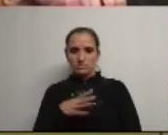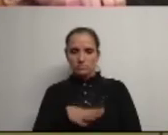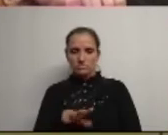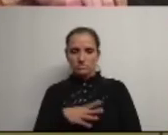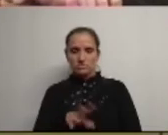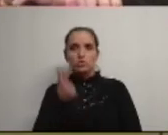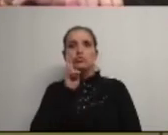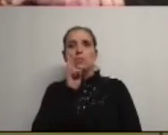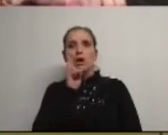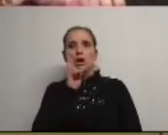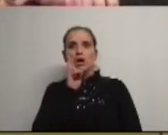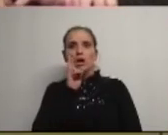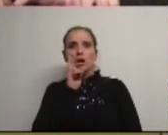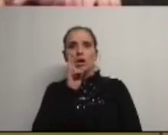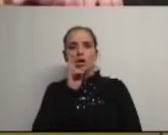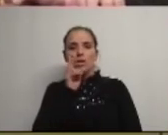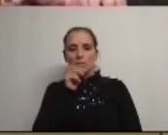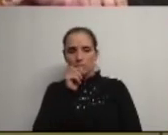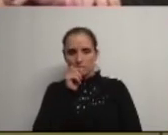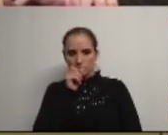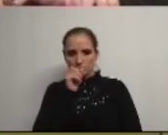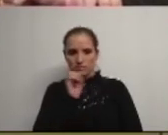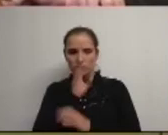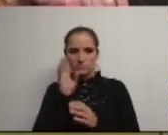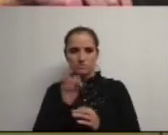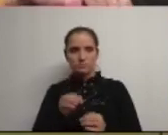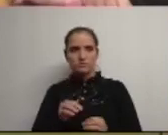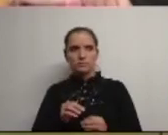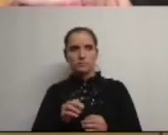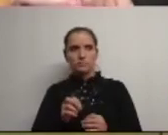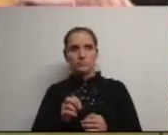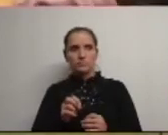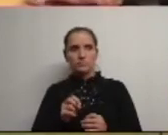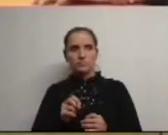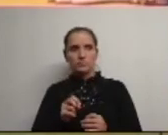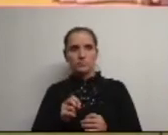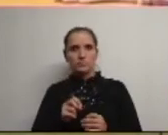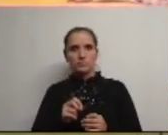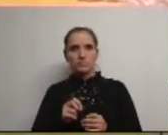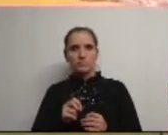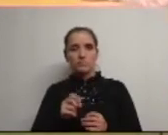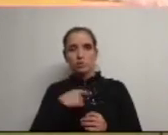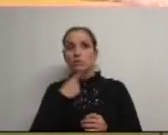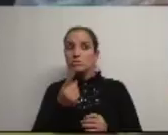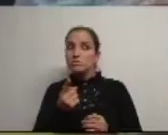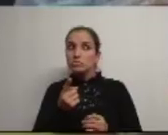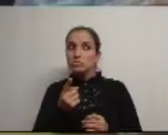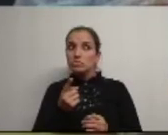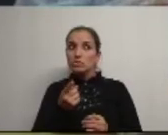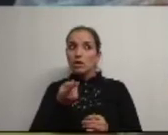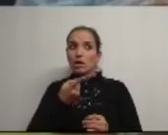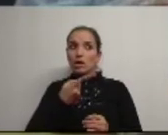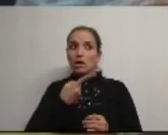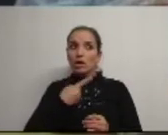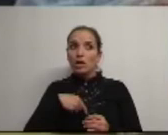ficou claro já ficou claro aquilo que disse e aquilo que disse se bem entendi é nós não somos